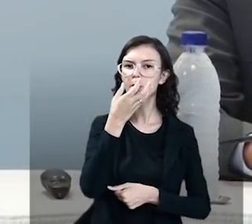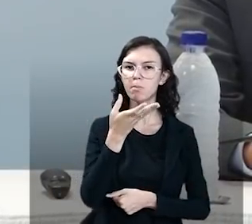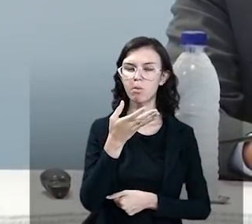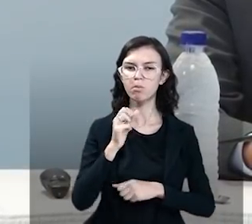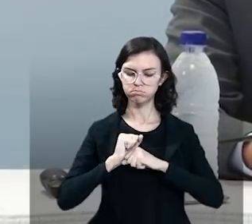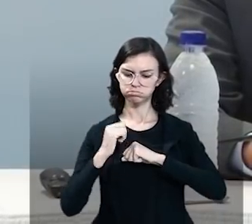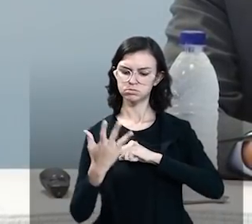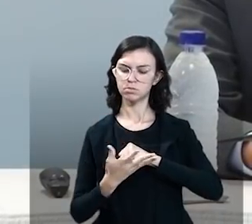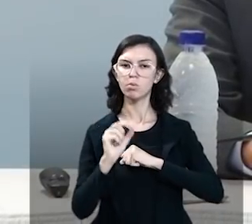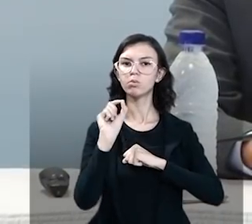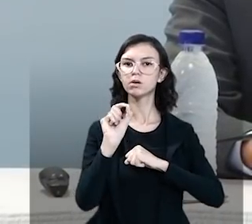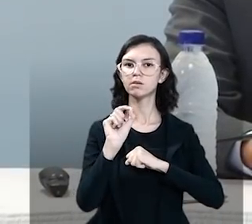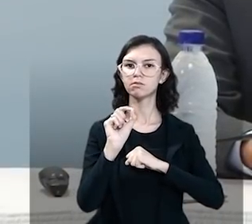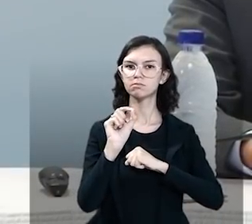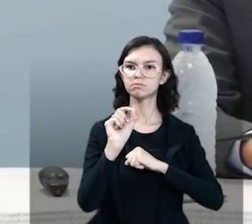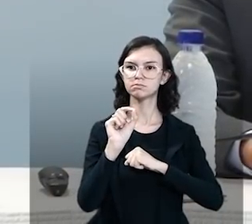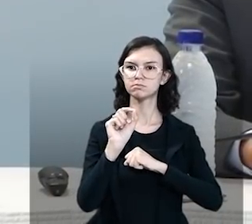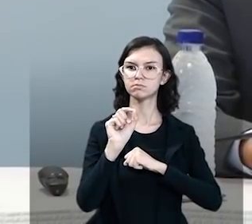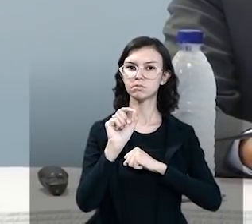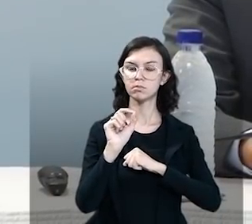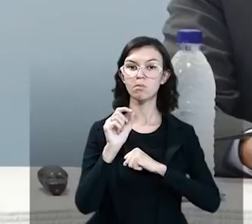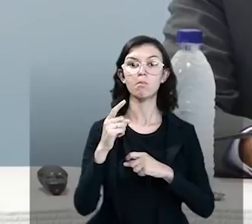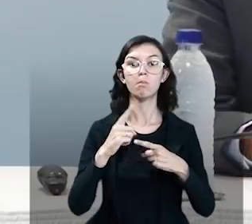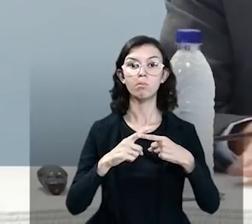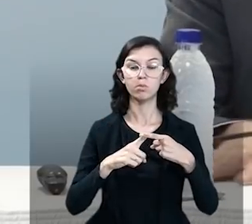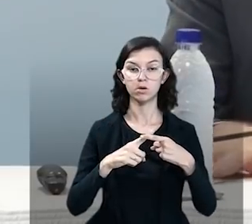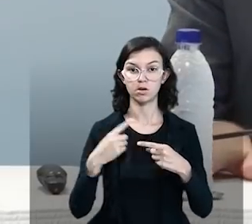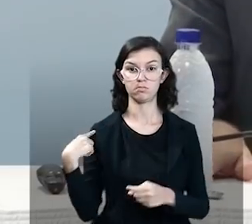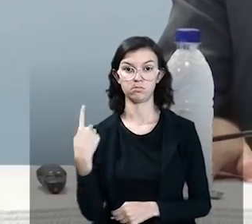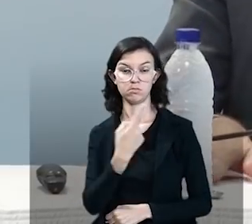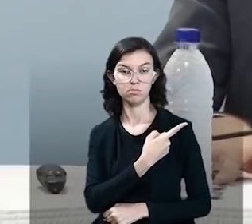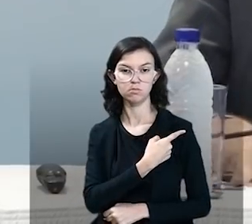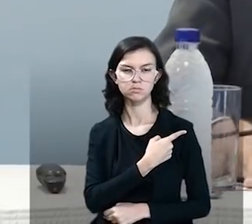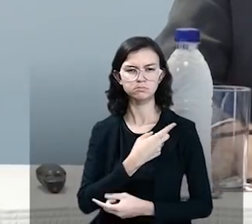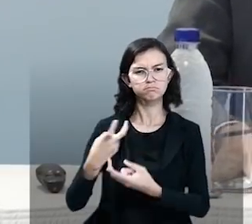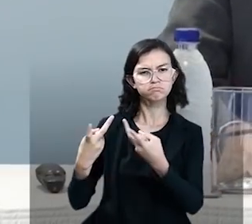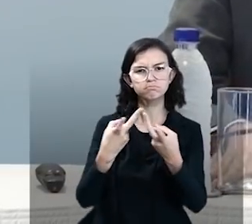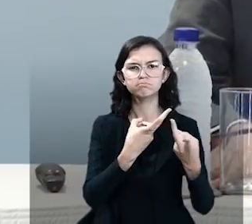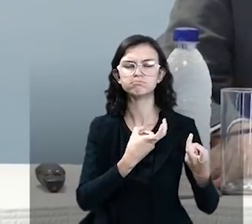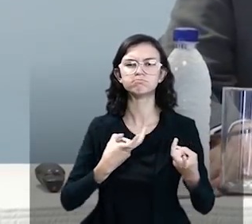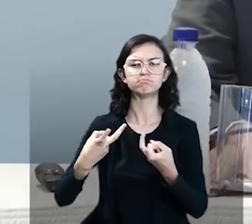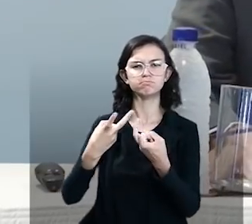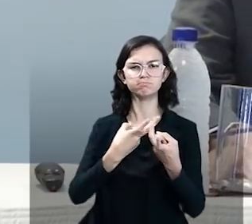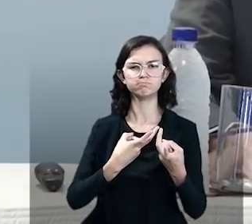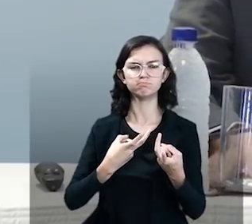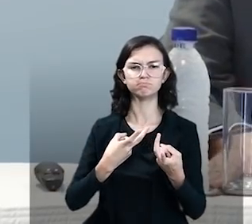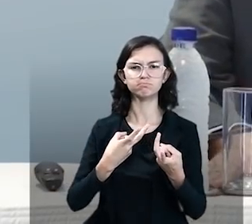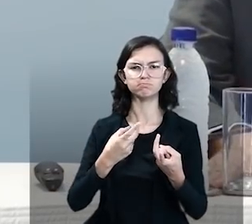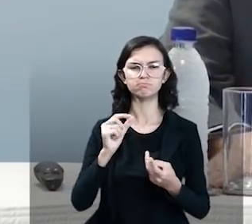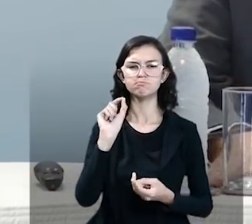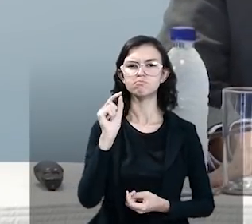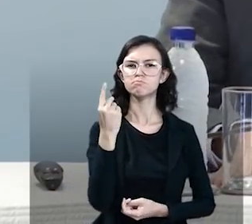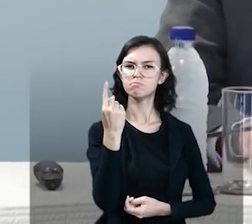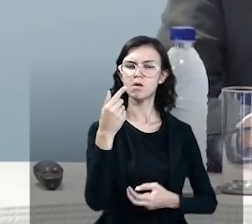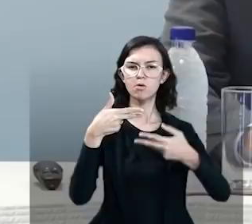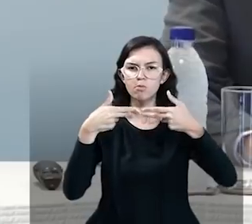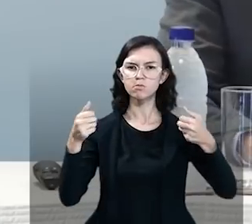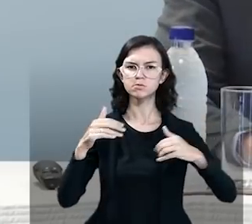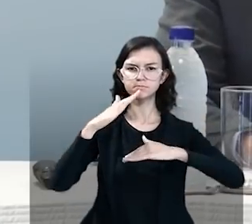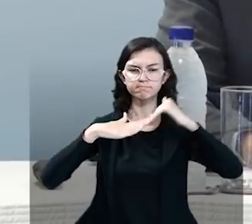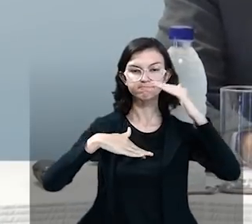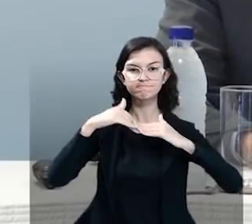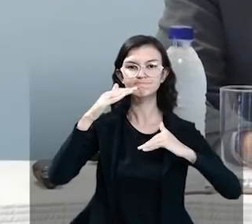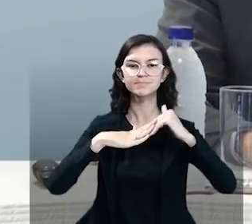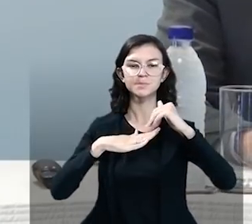foi o descobrimento, de uma maneira muito prática, de termos a internet